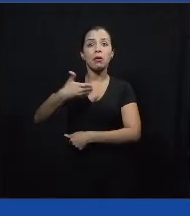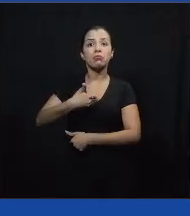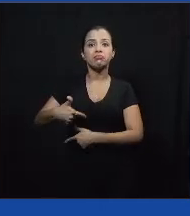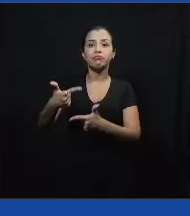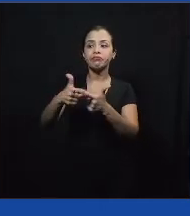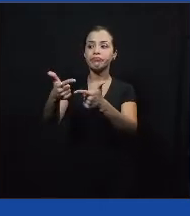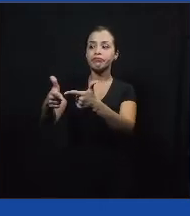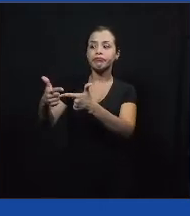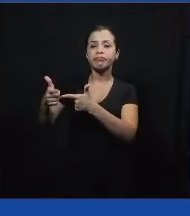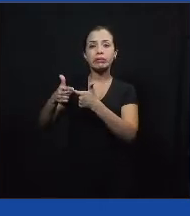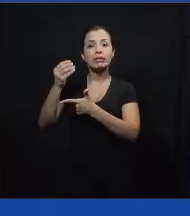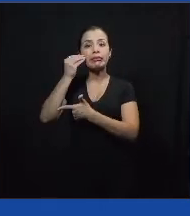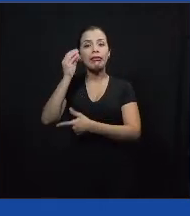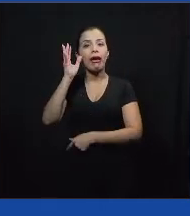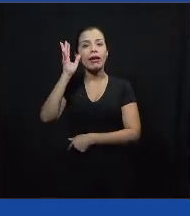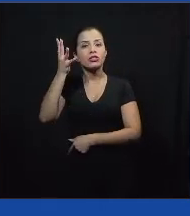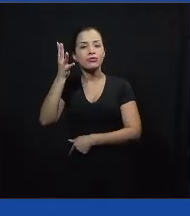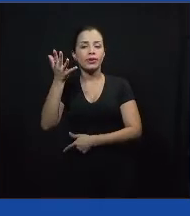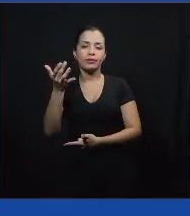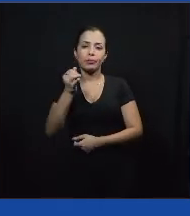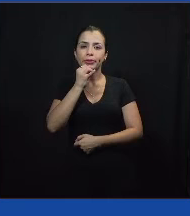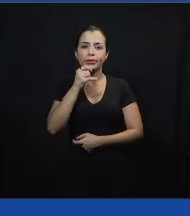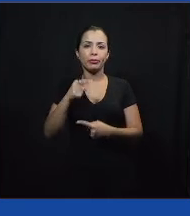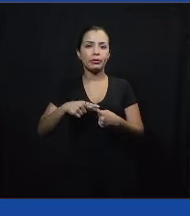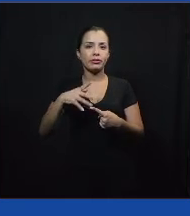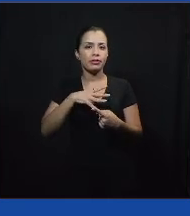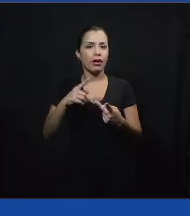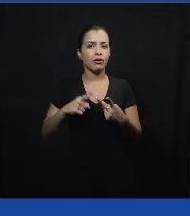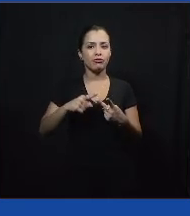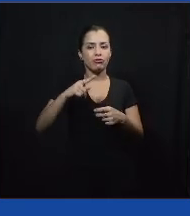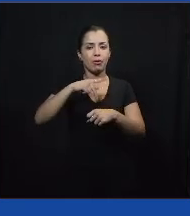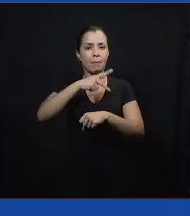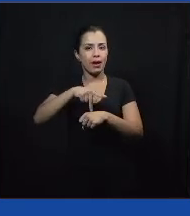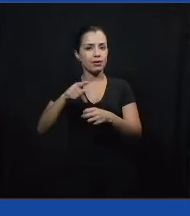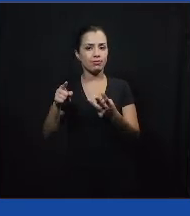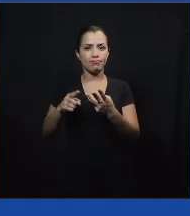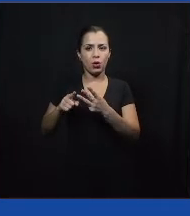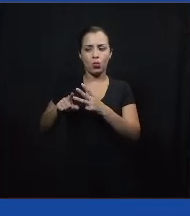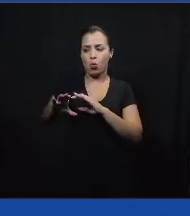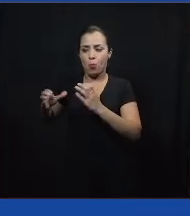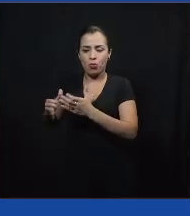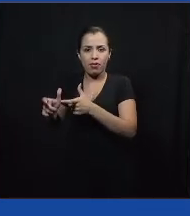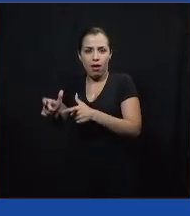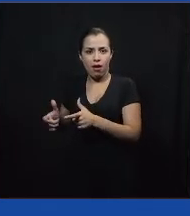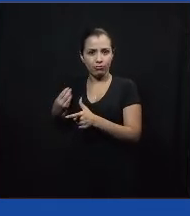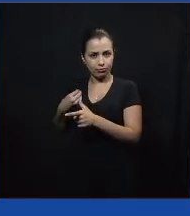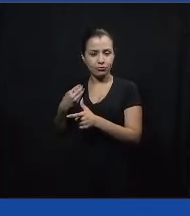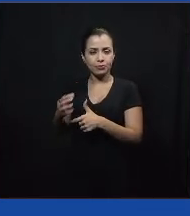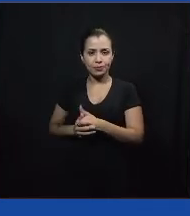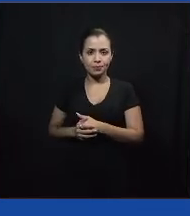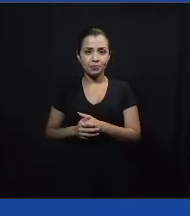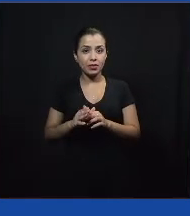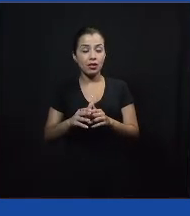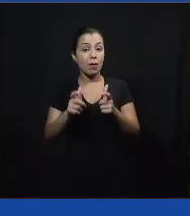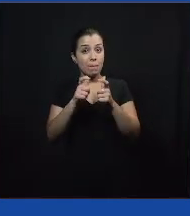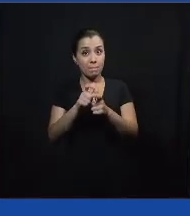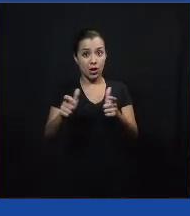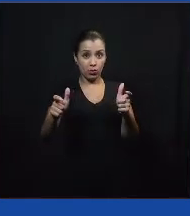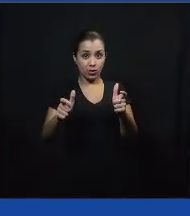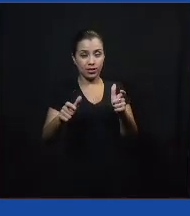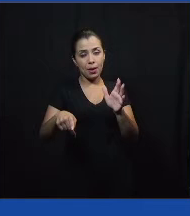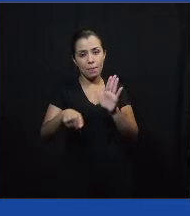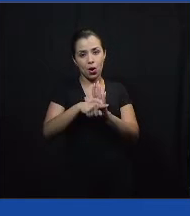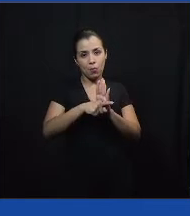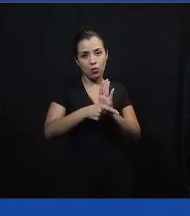no nosso país, na nossa cidade, na nossa comunidade. Então, a primeira metade do Canvas de Política Pública, então,